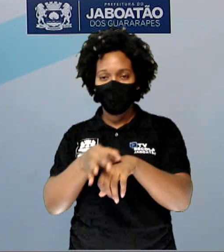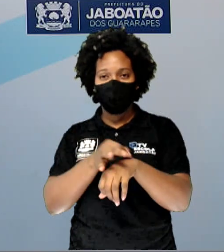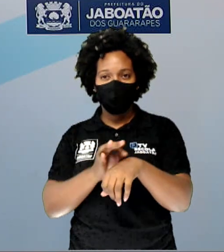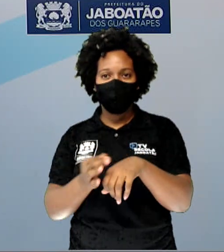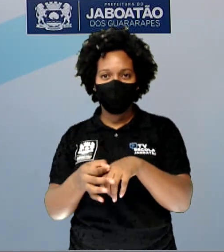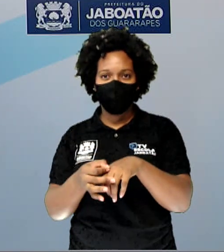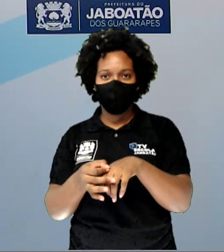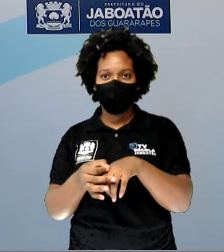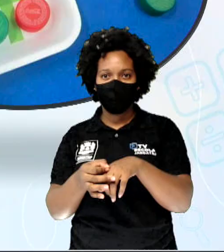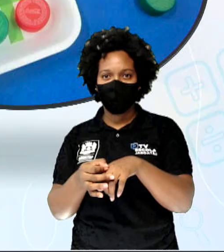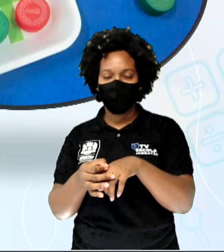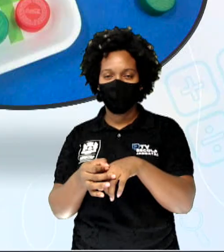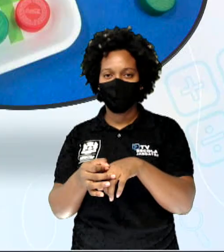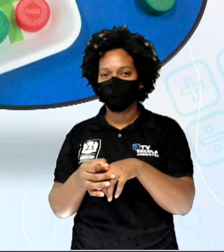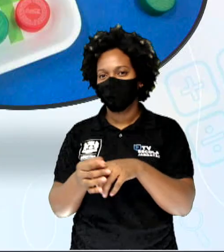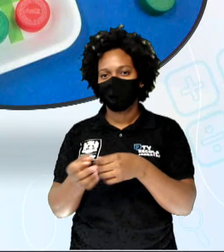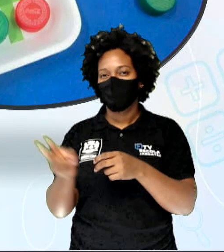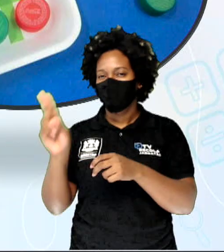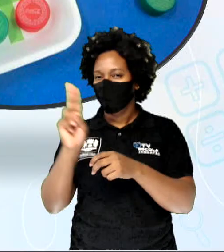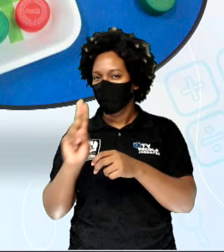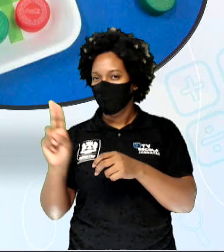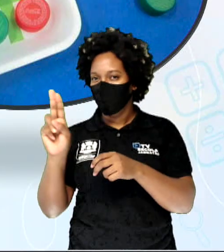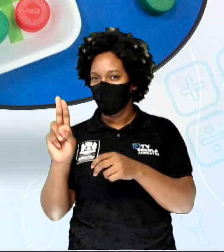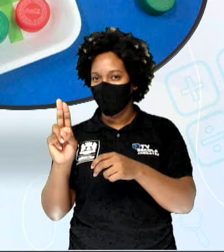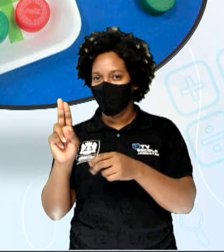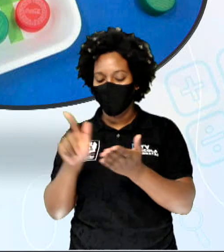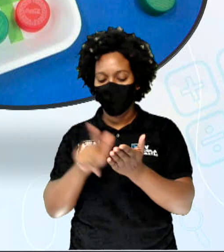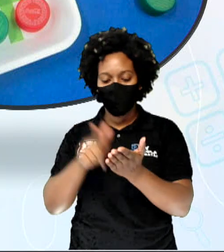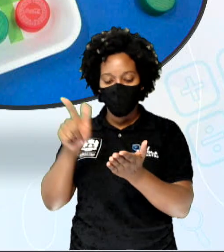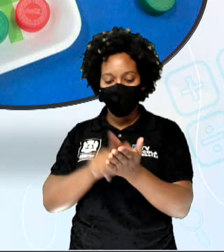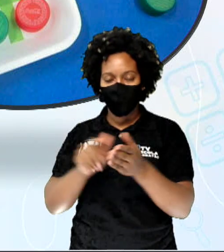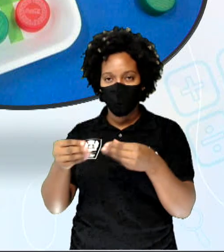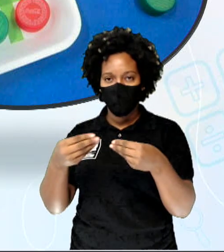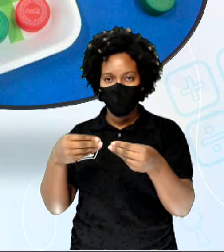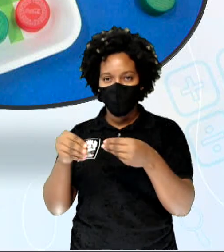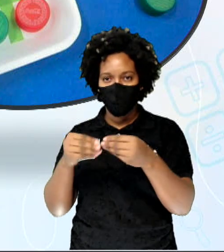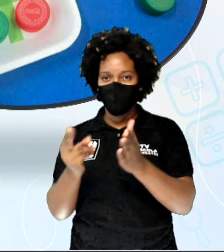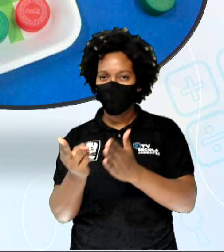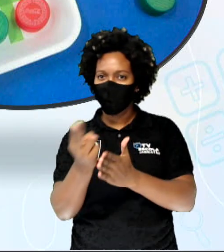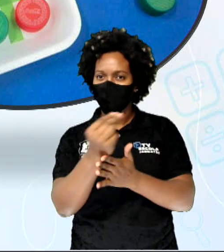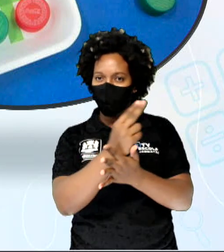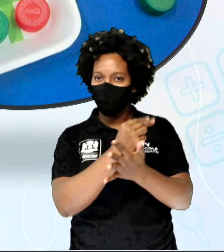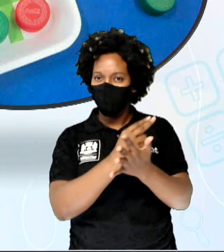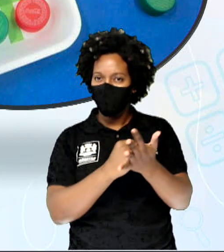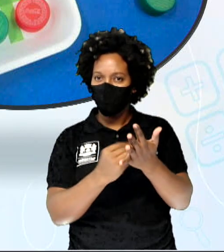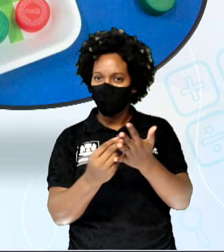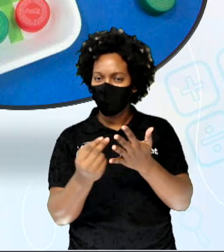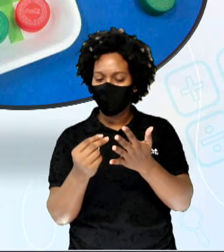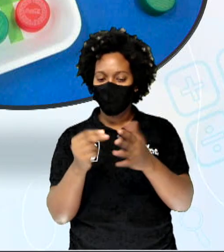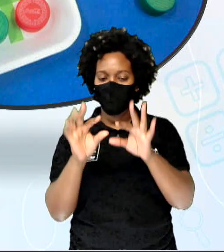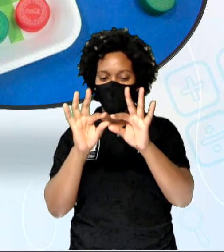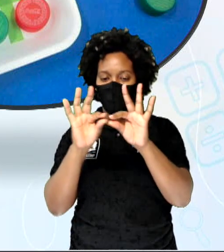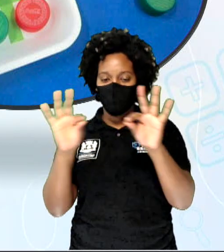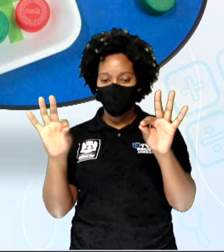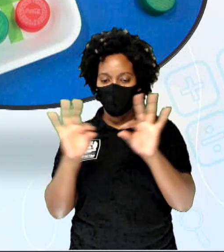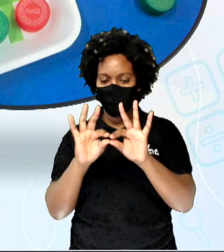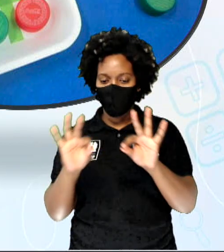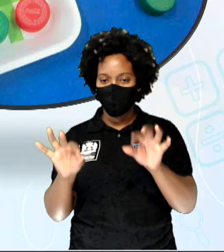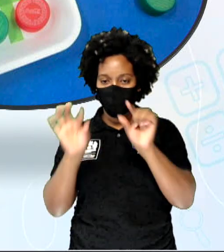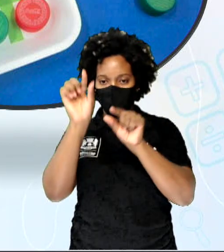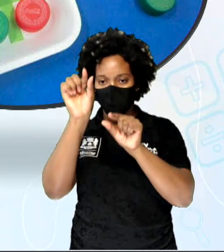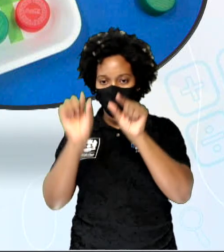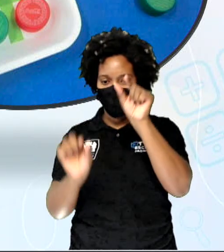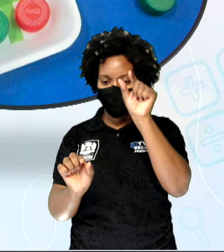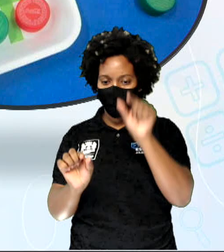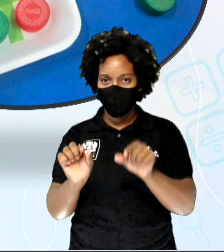papelão, vão apenas desenhar, né, as linhas com uma fita adesiva. E depois é só